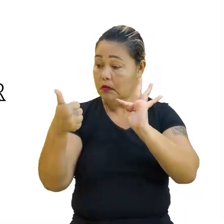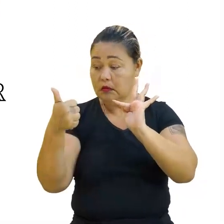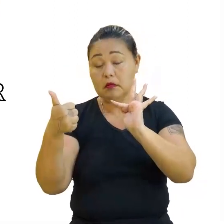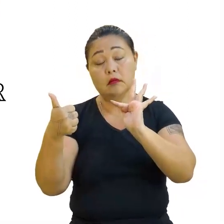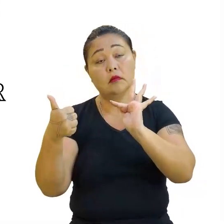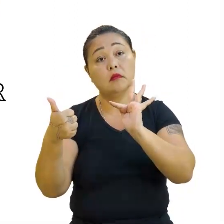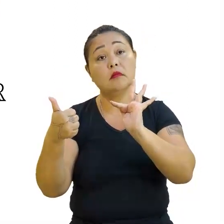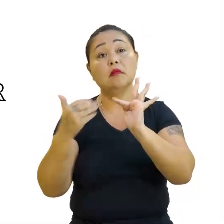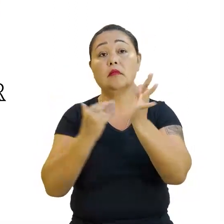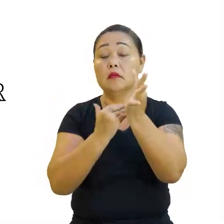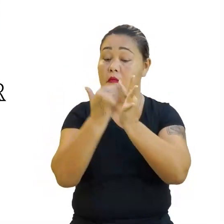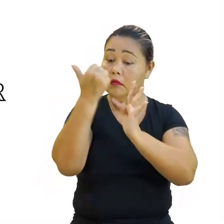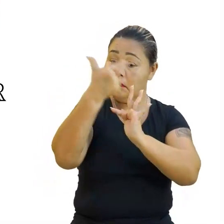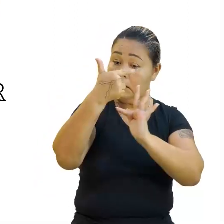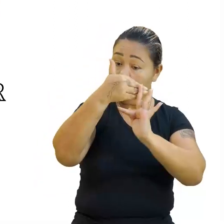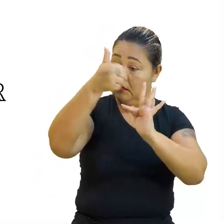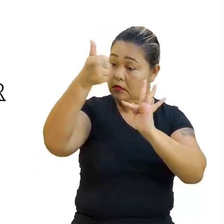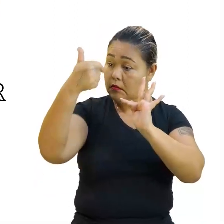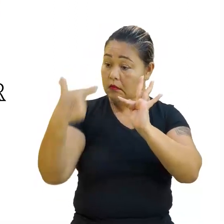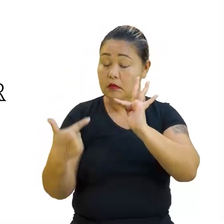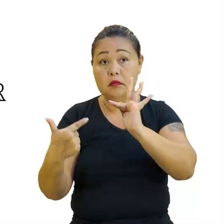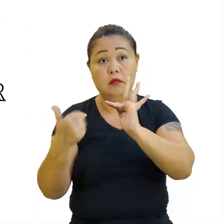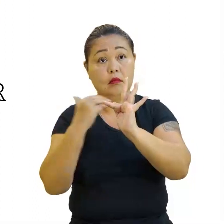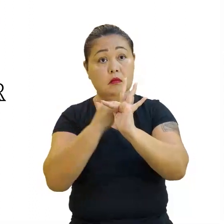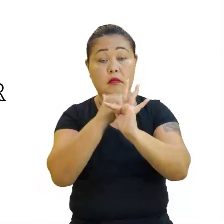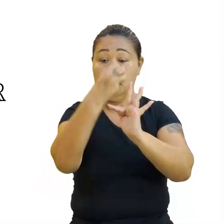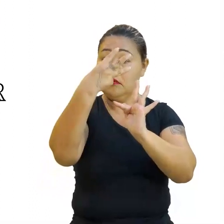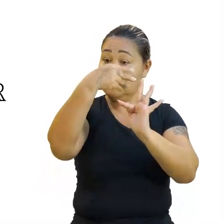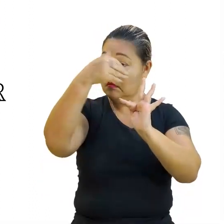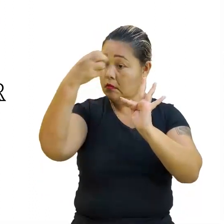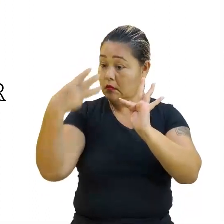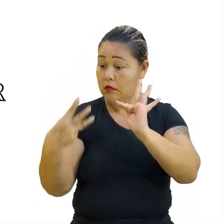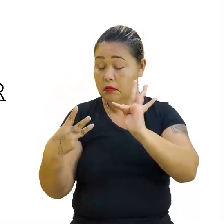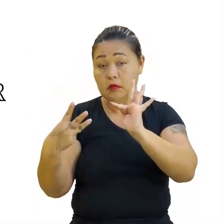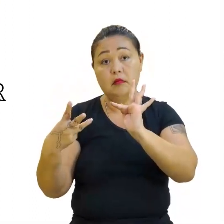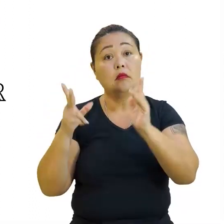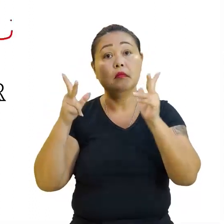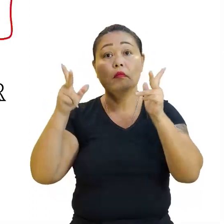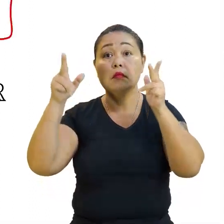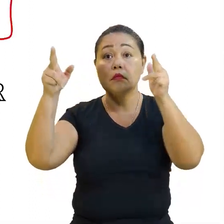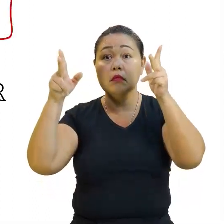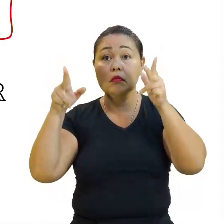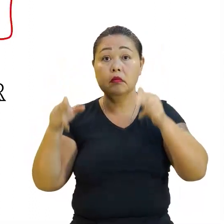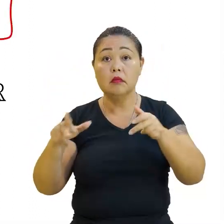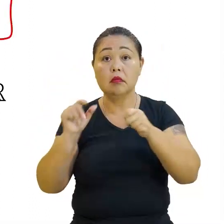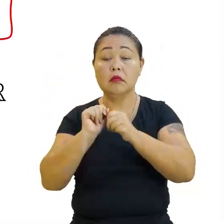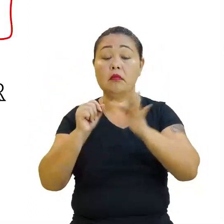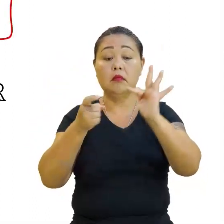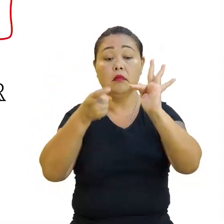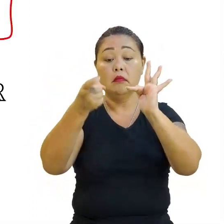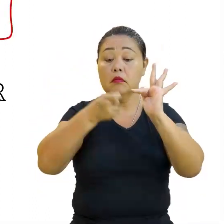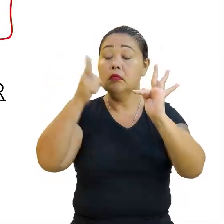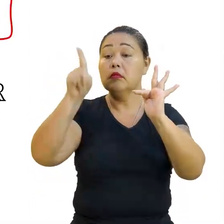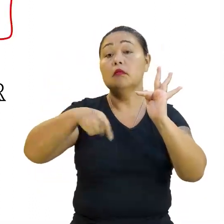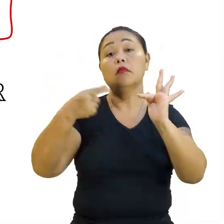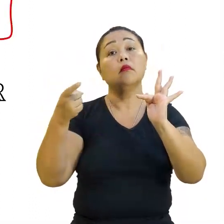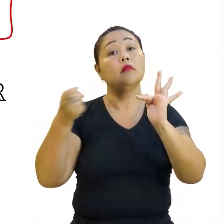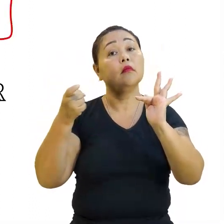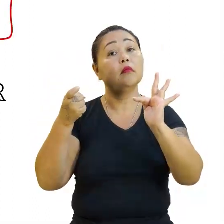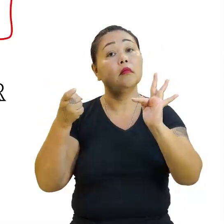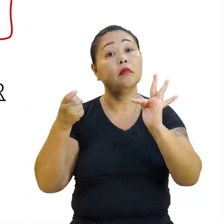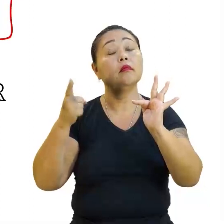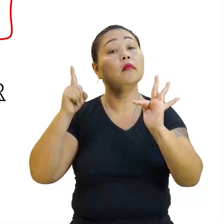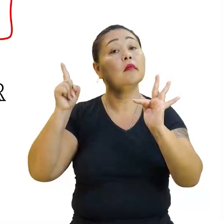Resultado. Se entrou 2? Saiu 2. Se entrou 3? Saiu 3. Então, F de X é igual a? X. Ou seja,